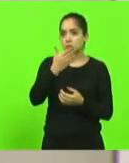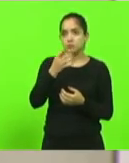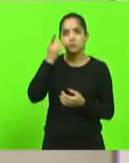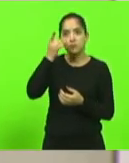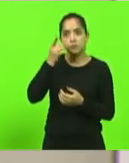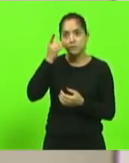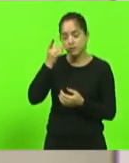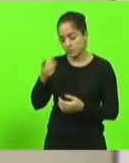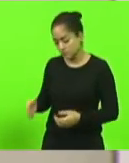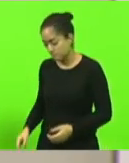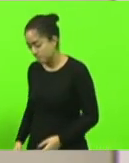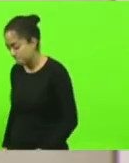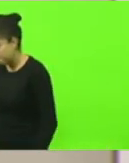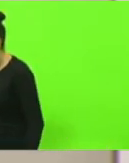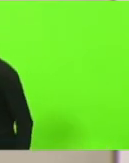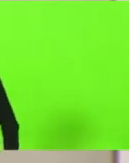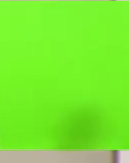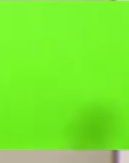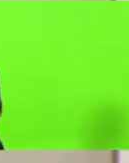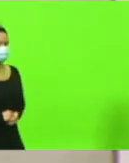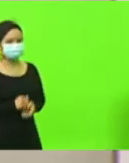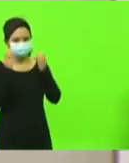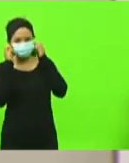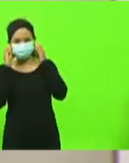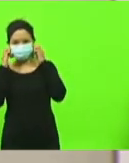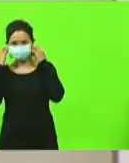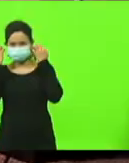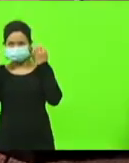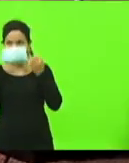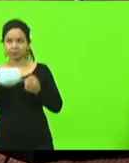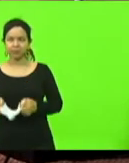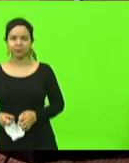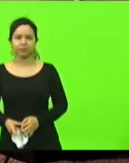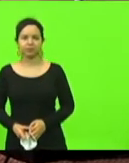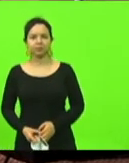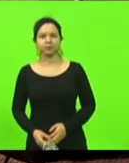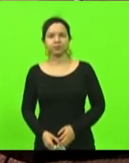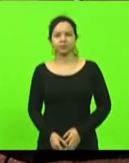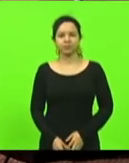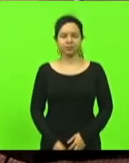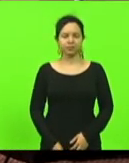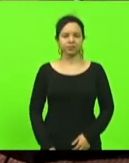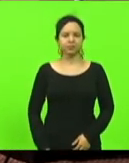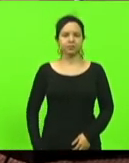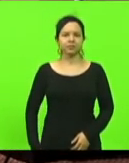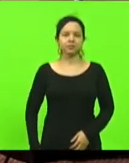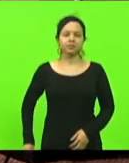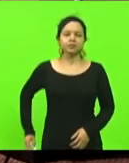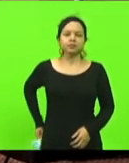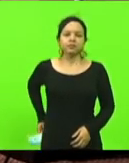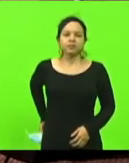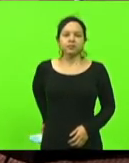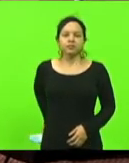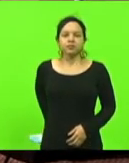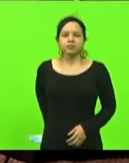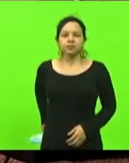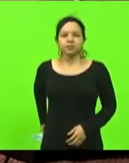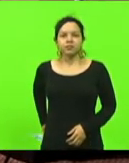Nilson Berlanda pela ordem. Eu peço a palavra para cumprimentar três grandes vereadores do Oeste presidente